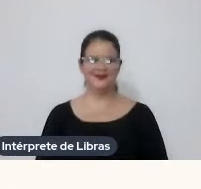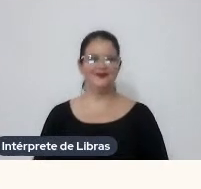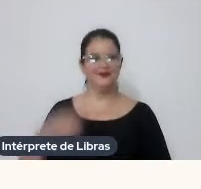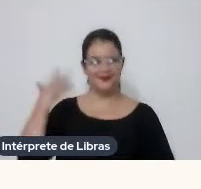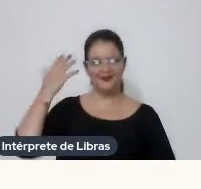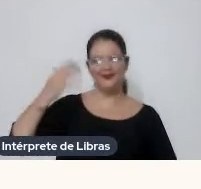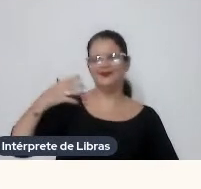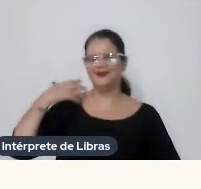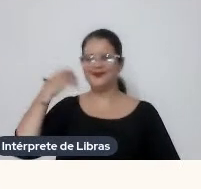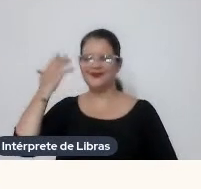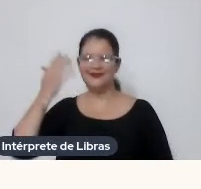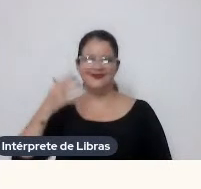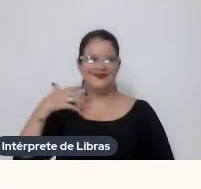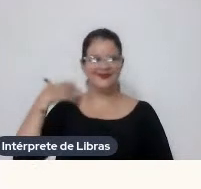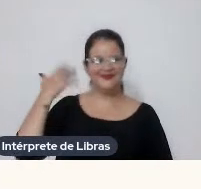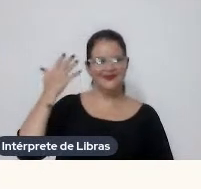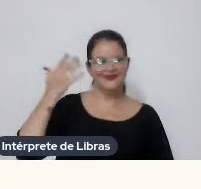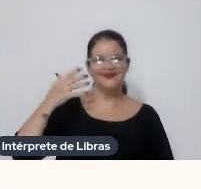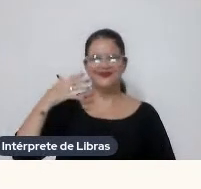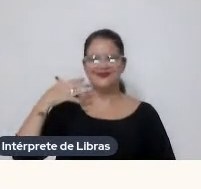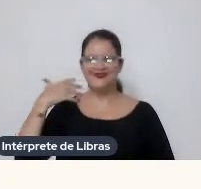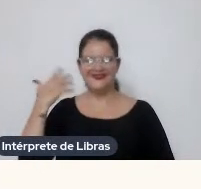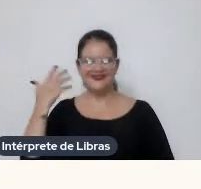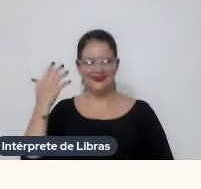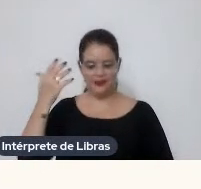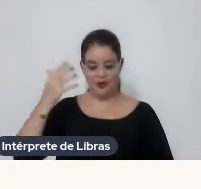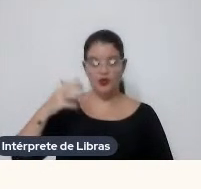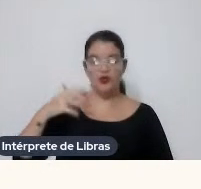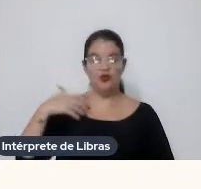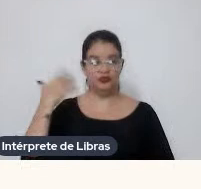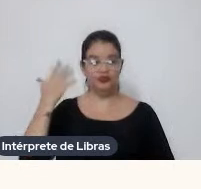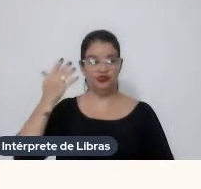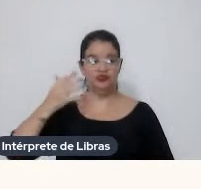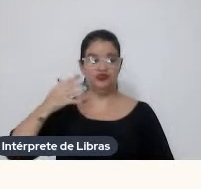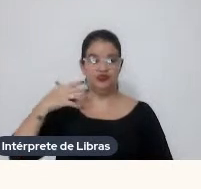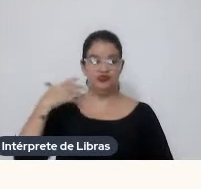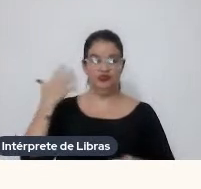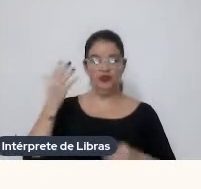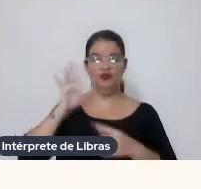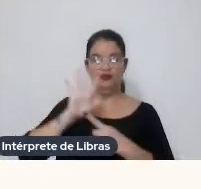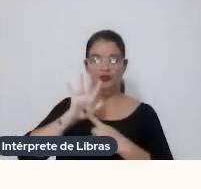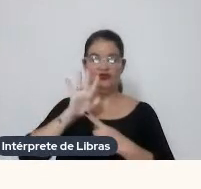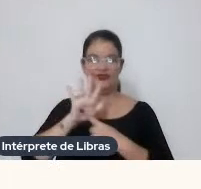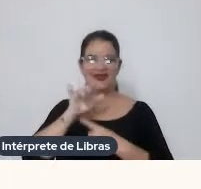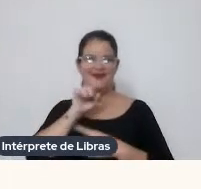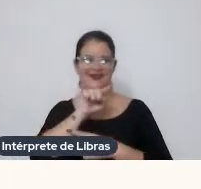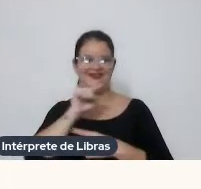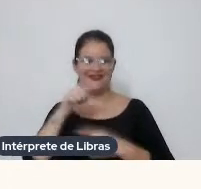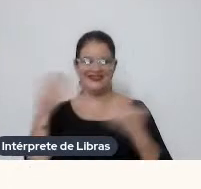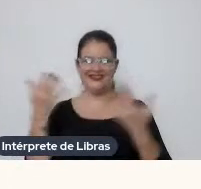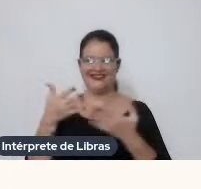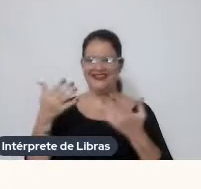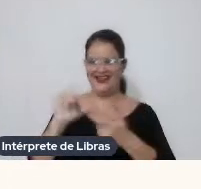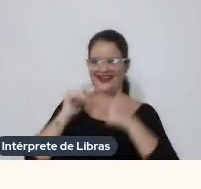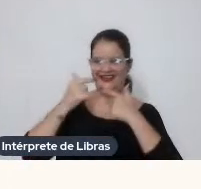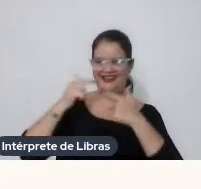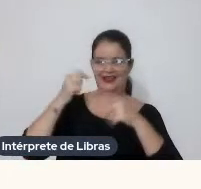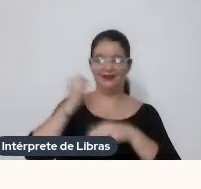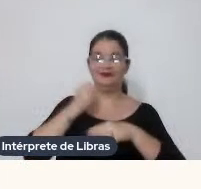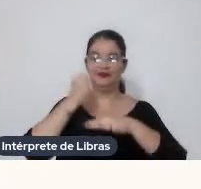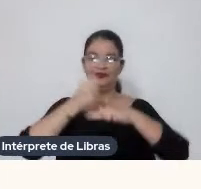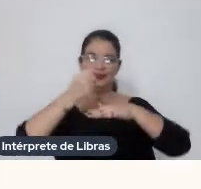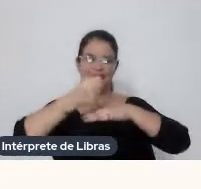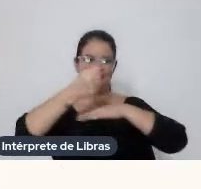Seu som depravado Posso mostrar pra vocês Agora Que